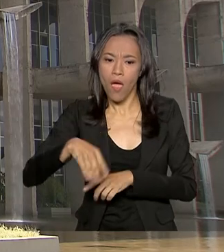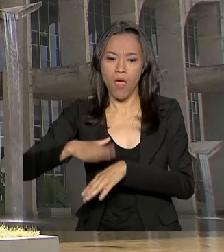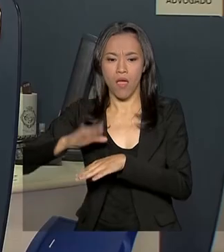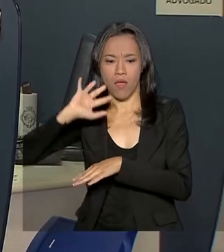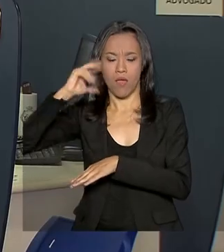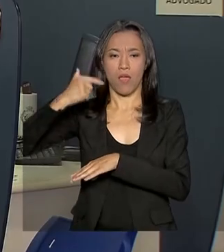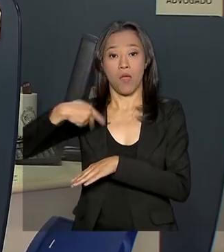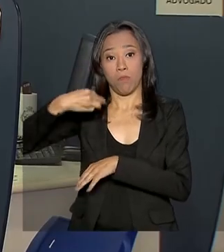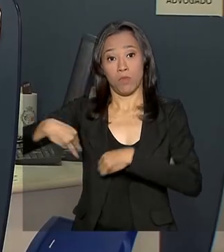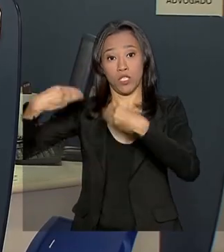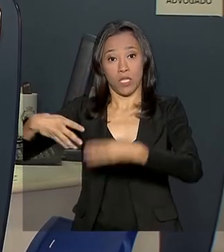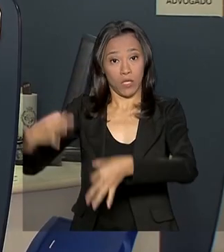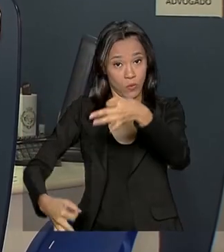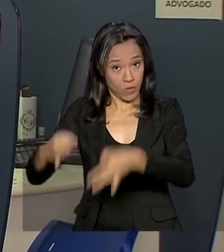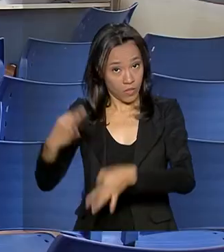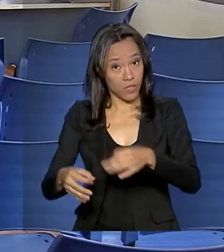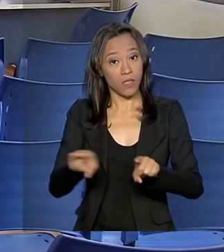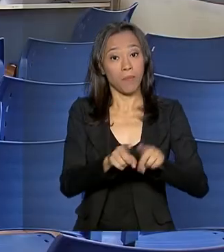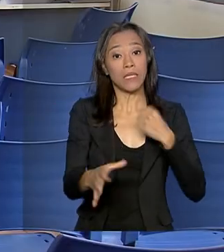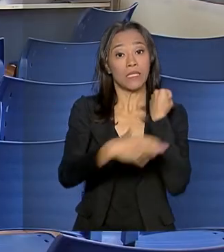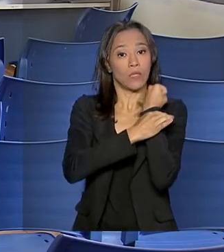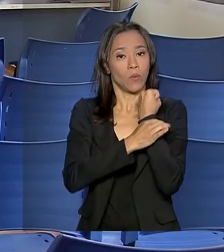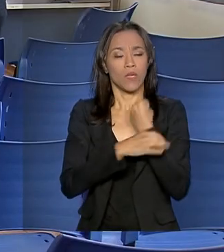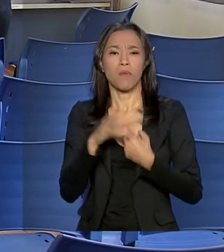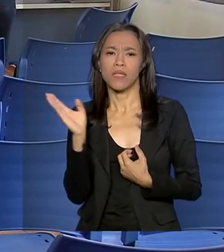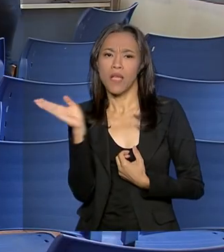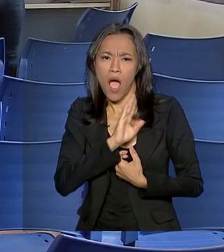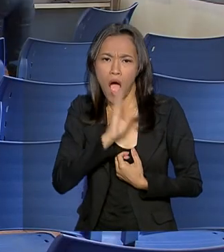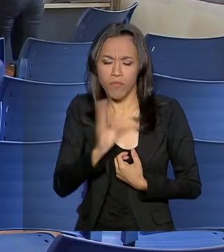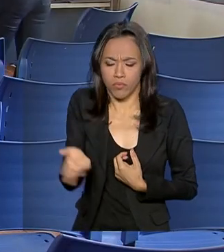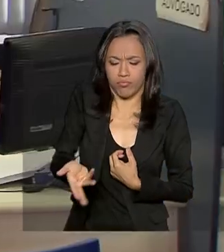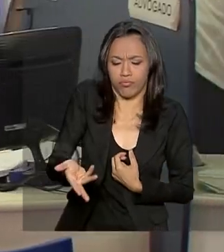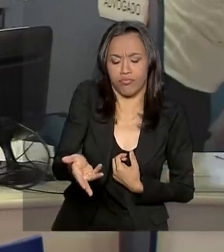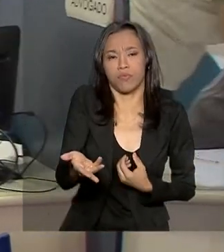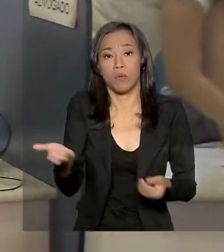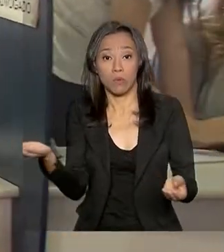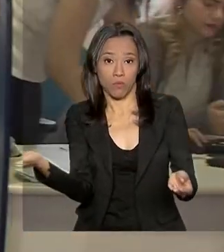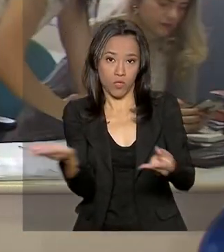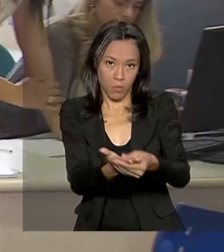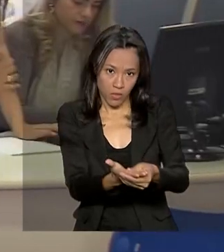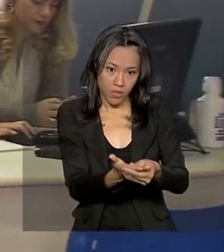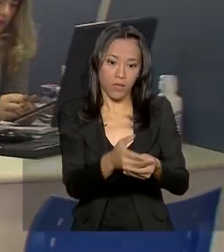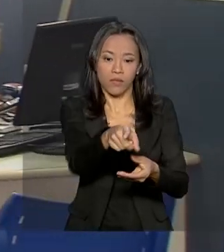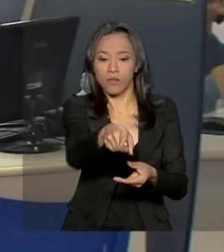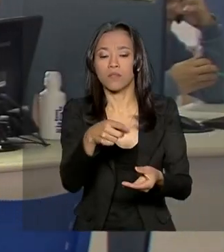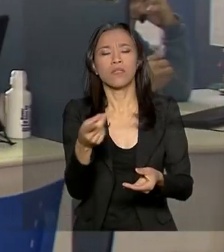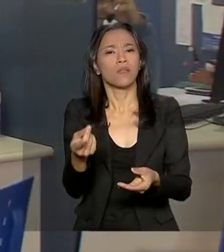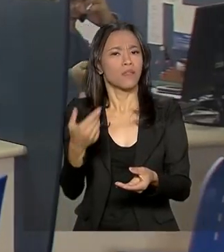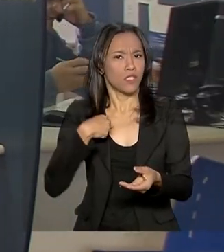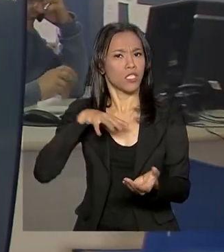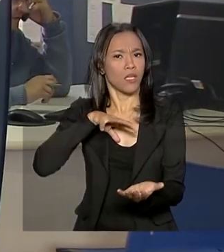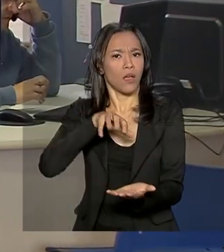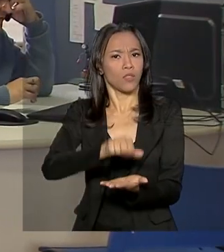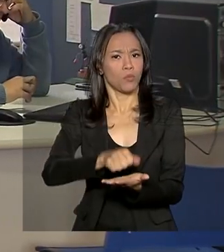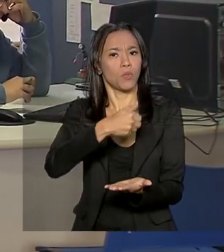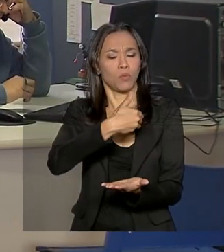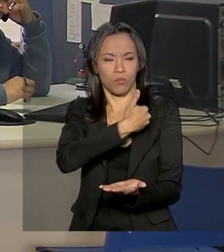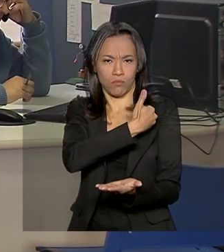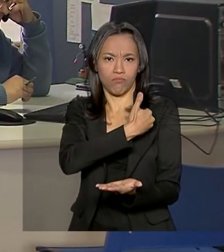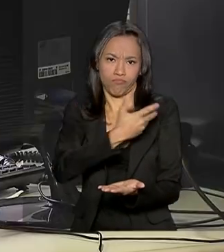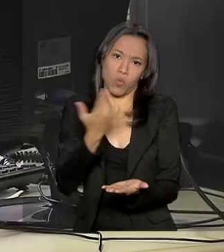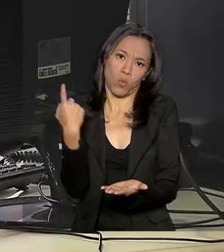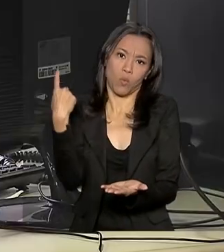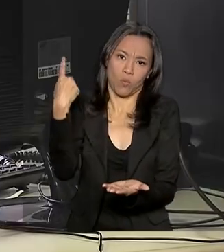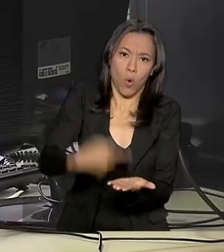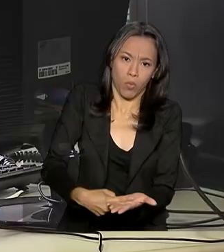Pública para agilizar o andamento de processos de registro sindicais, desde que a pasta assumiu a responsabilidade pelo serviço,